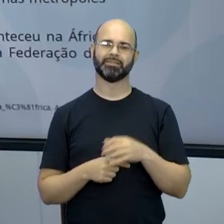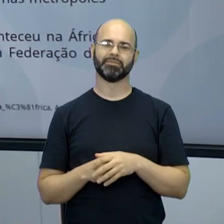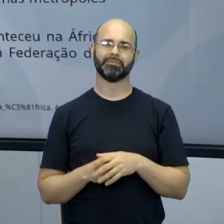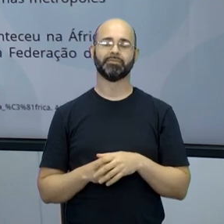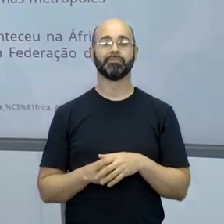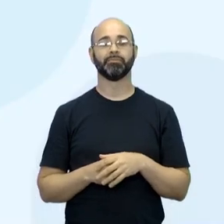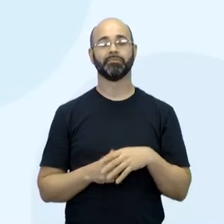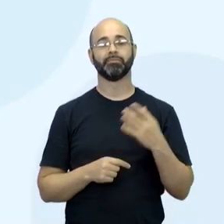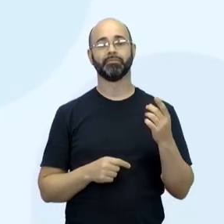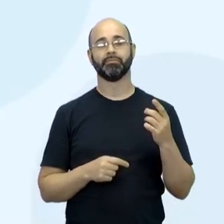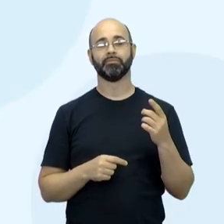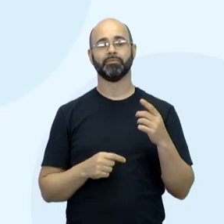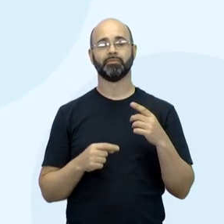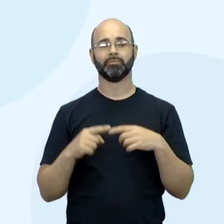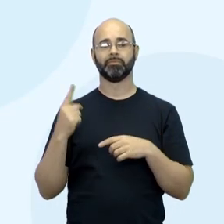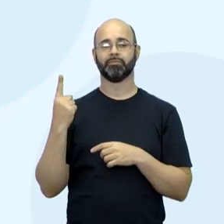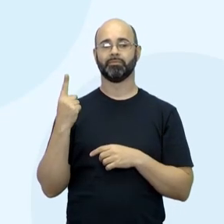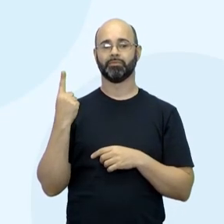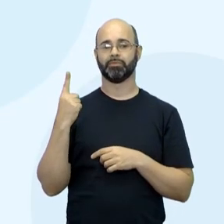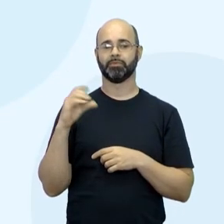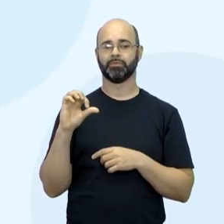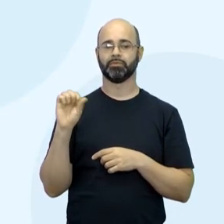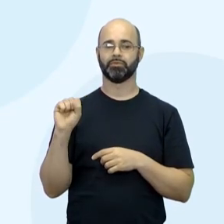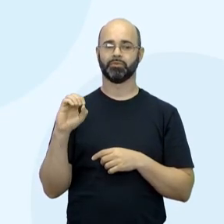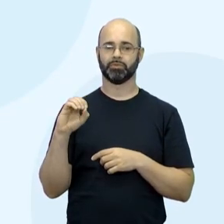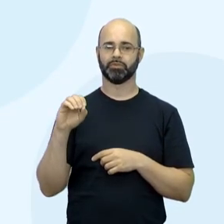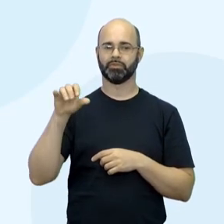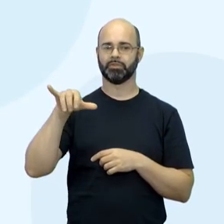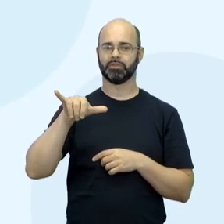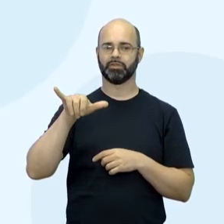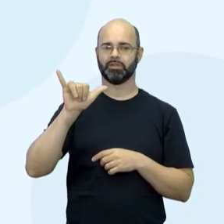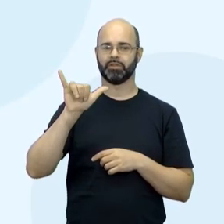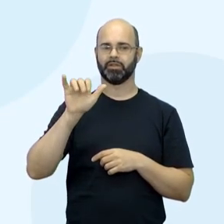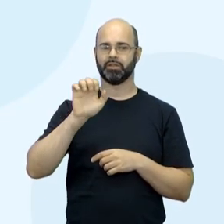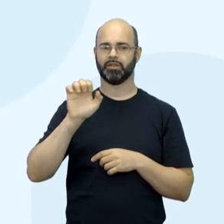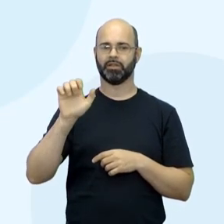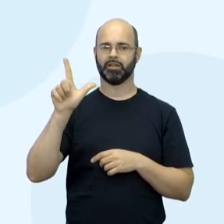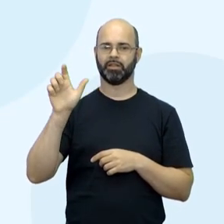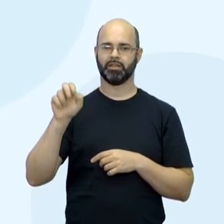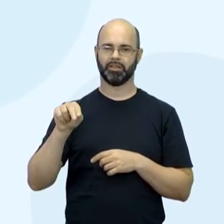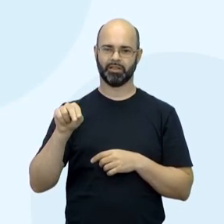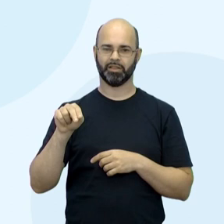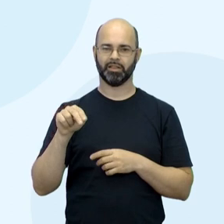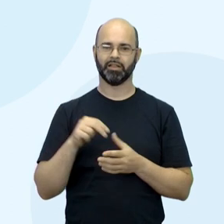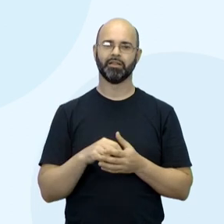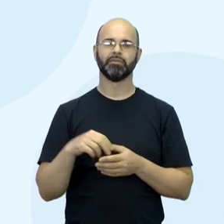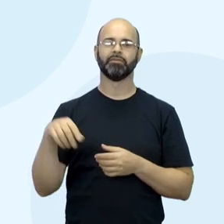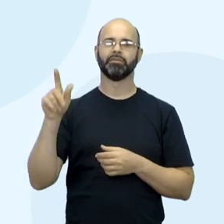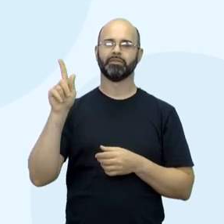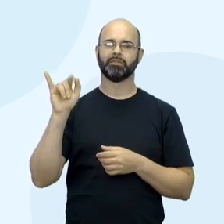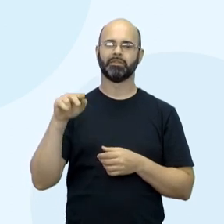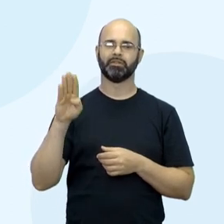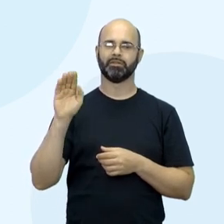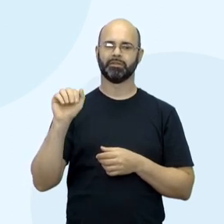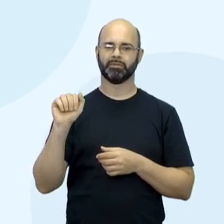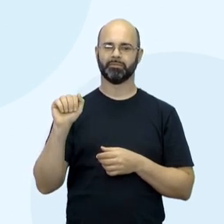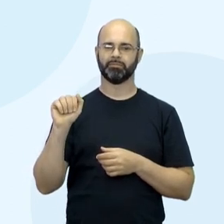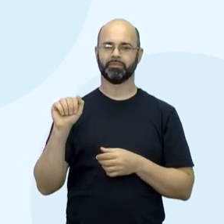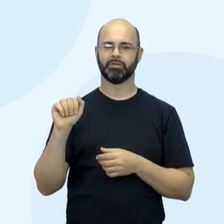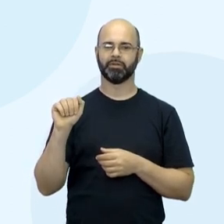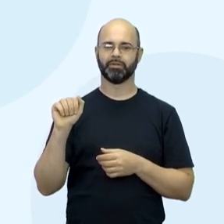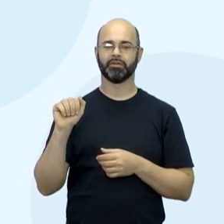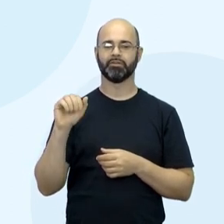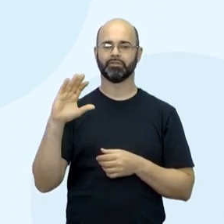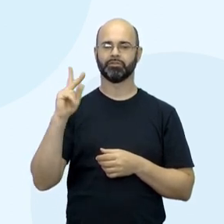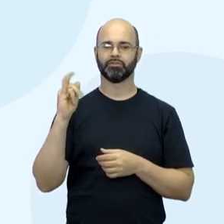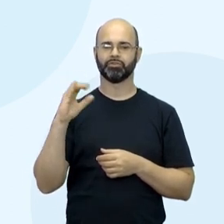Então, após 1980, Ilin, feito em 87, por Sulemane Sissé e Gimba, feito em 95, pelo Sheikh Omar